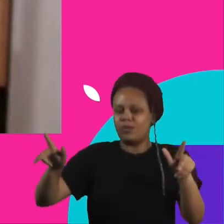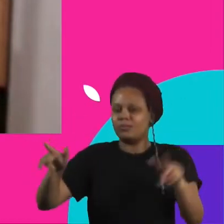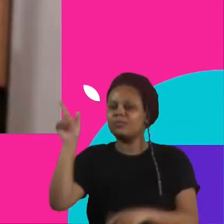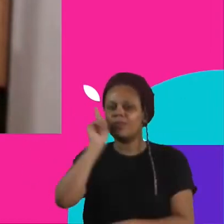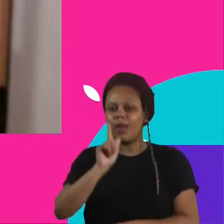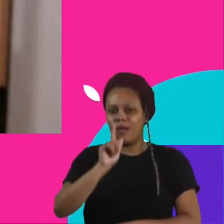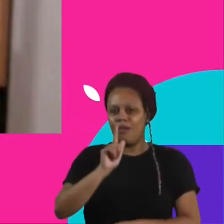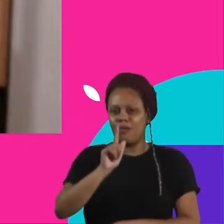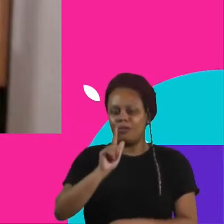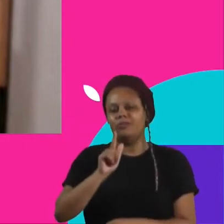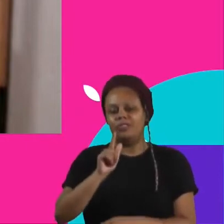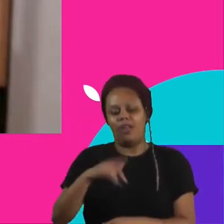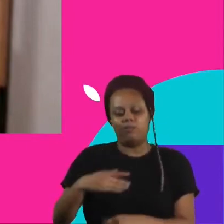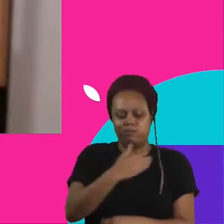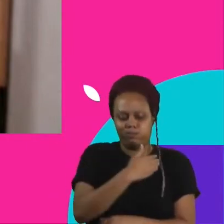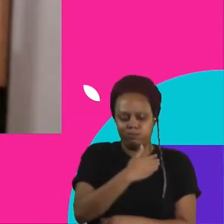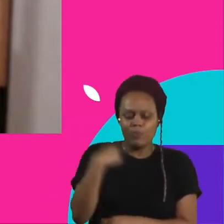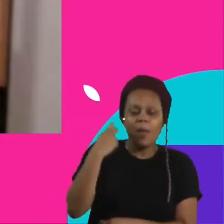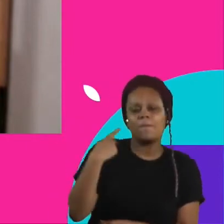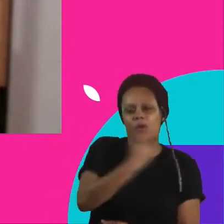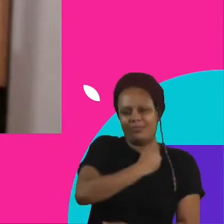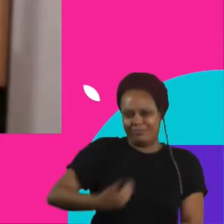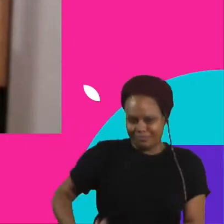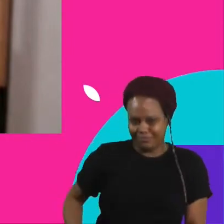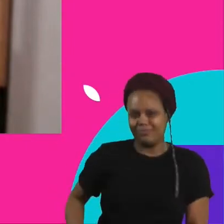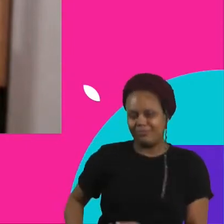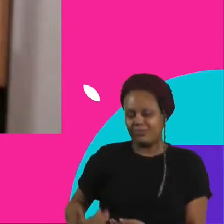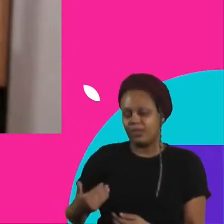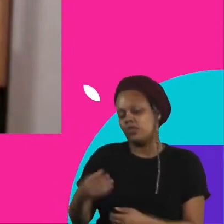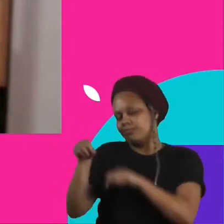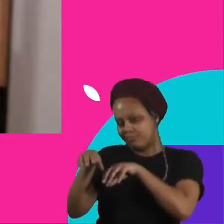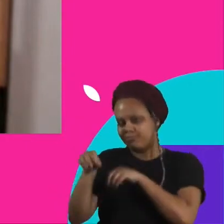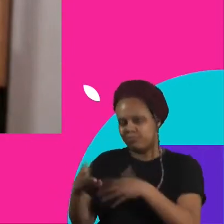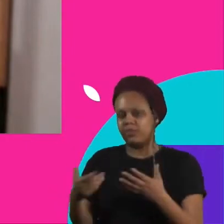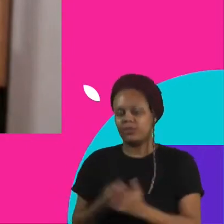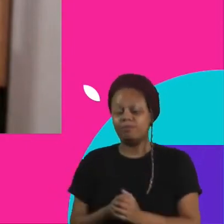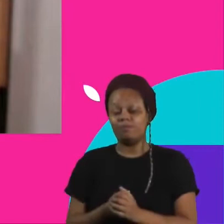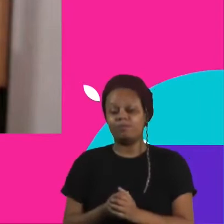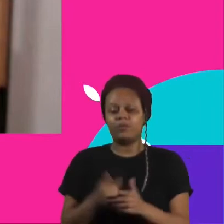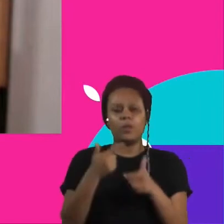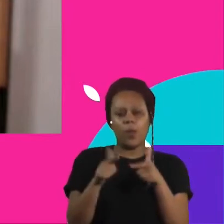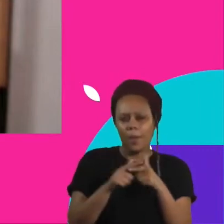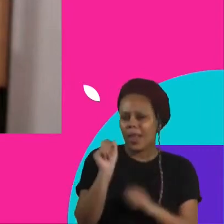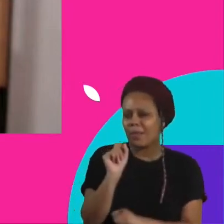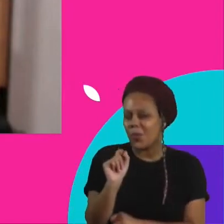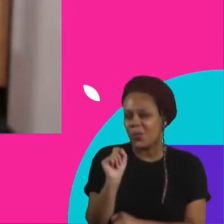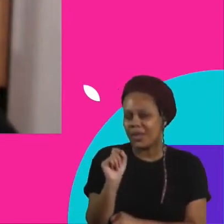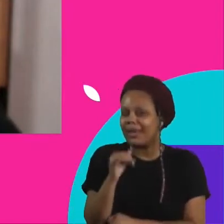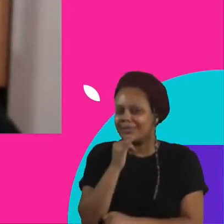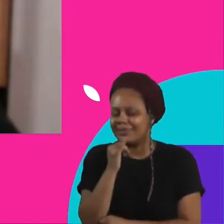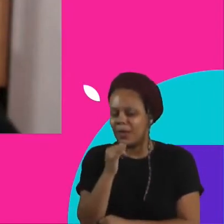importantíssima com a política de educação. E uma dessas demandas era vagas em creche. 150